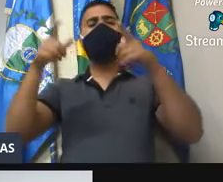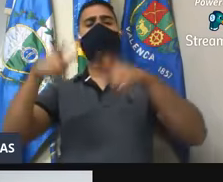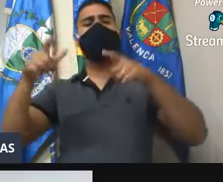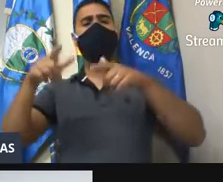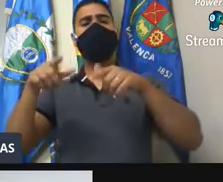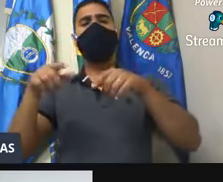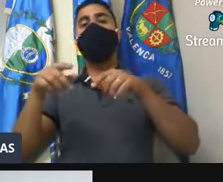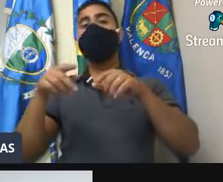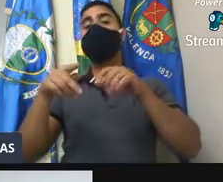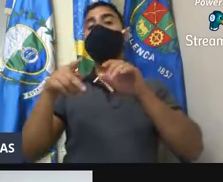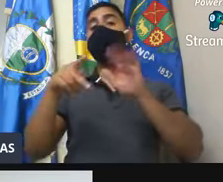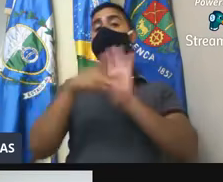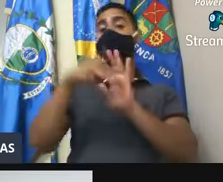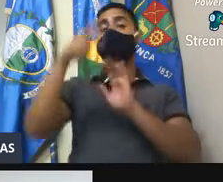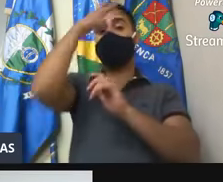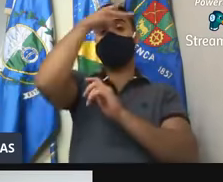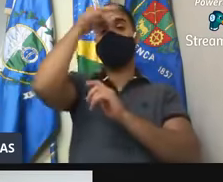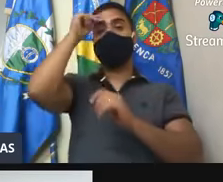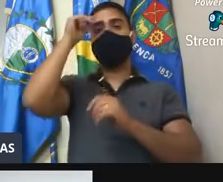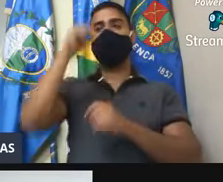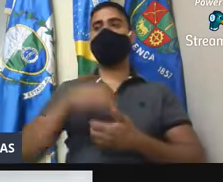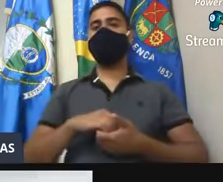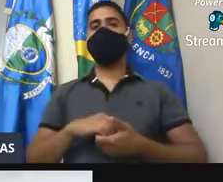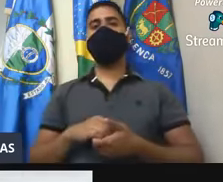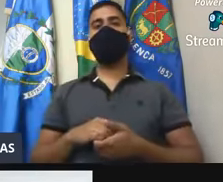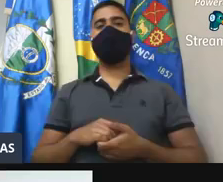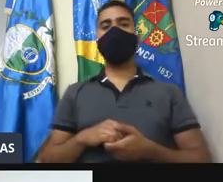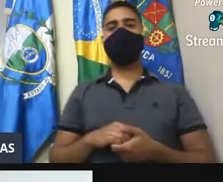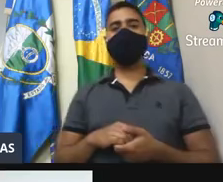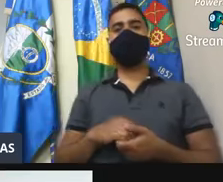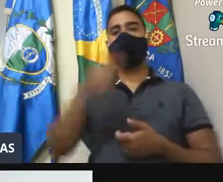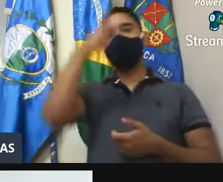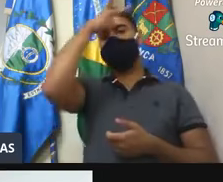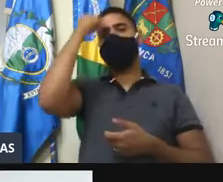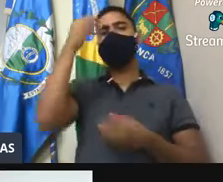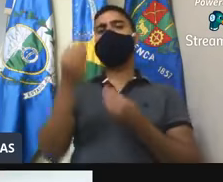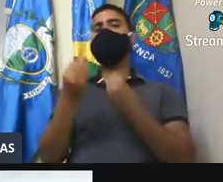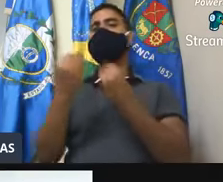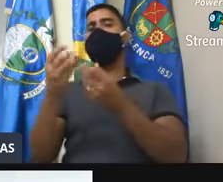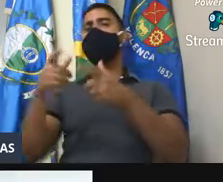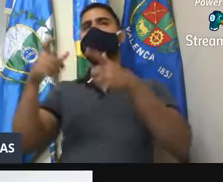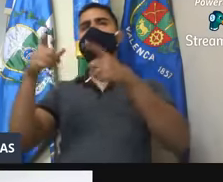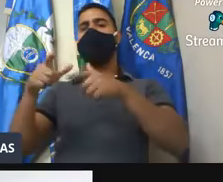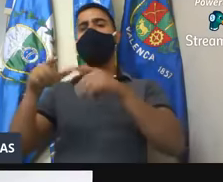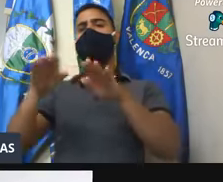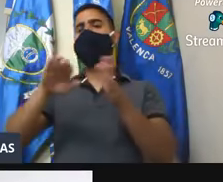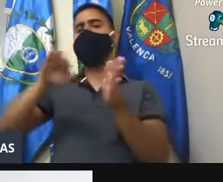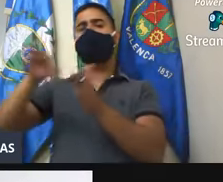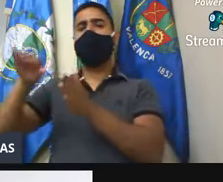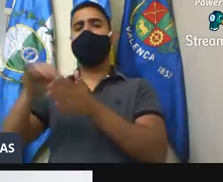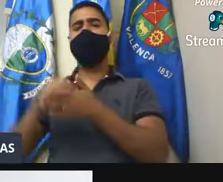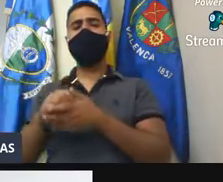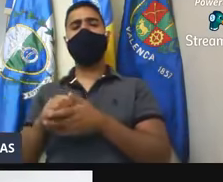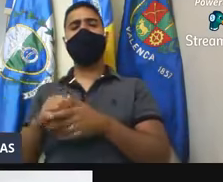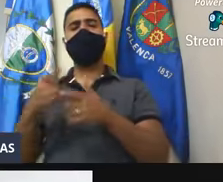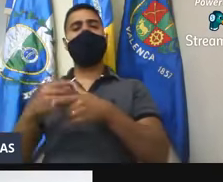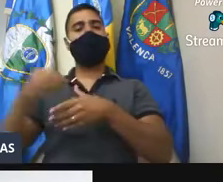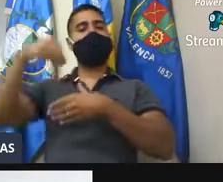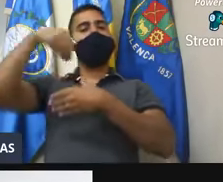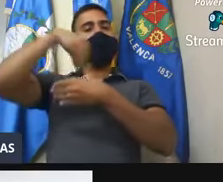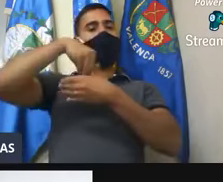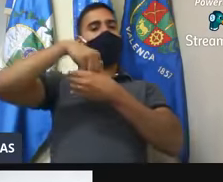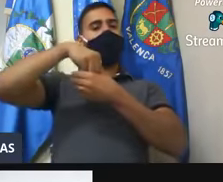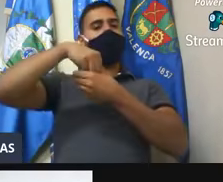municipal. O prefeito cedeu lá uma área externa, porque a área interna